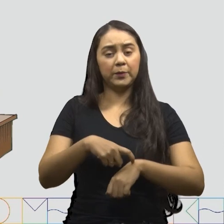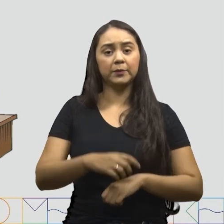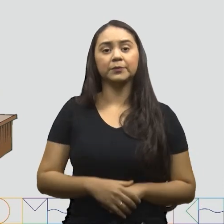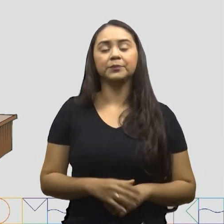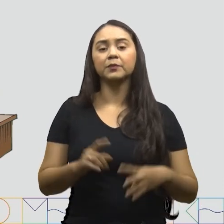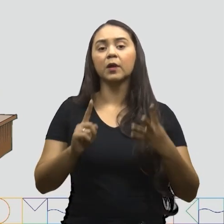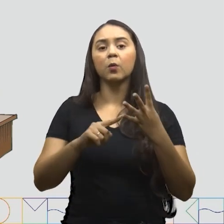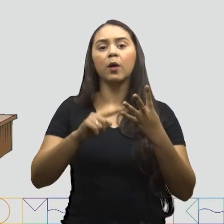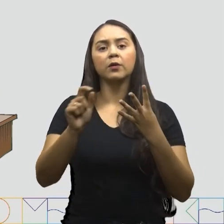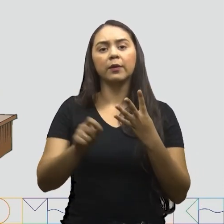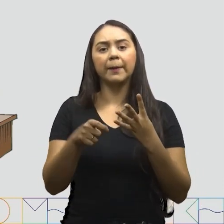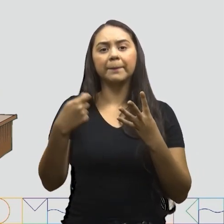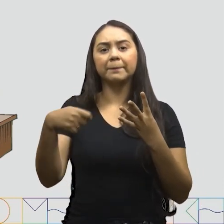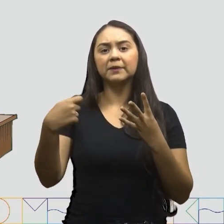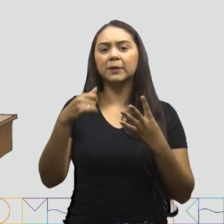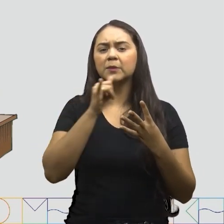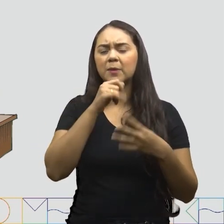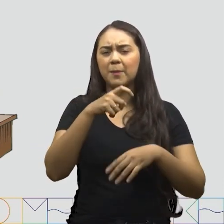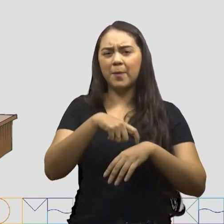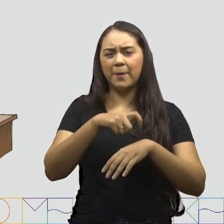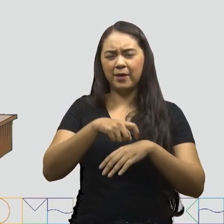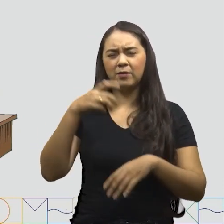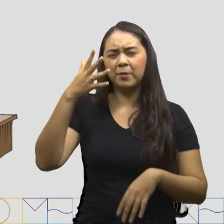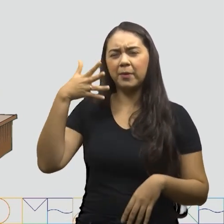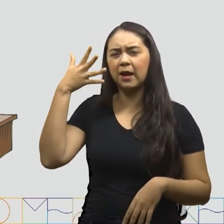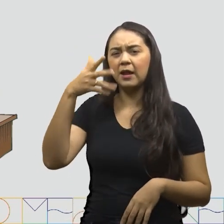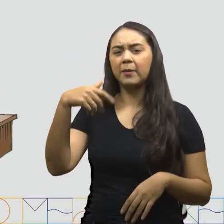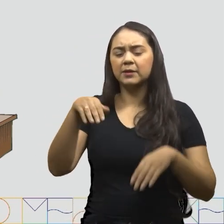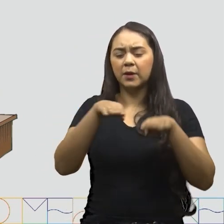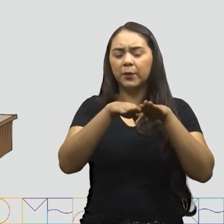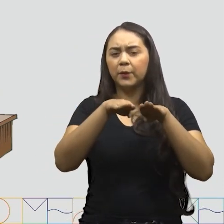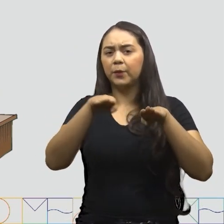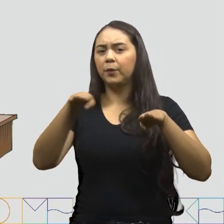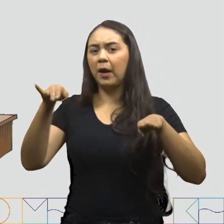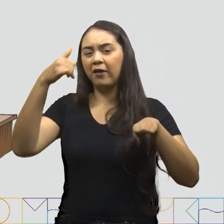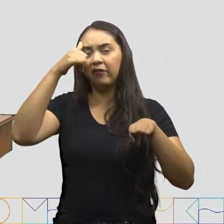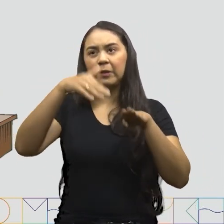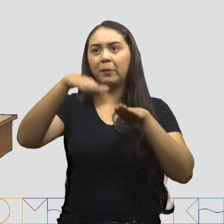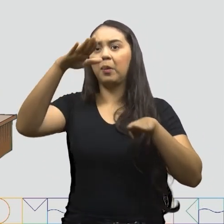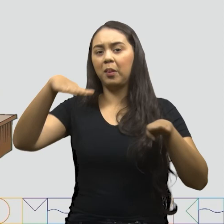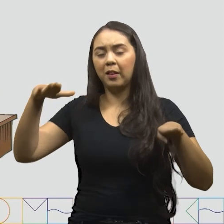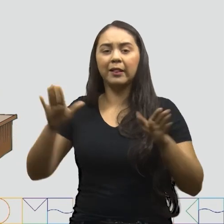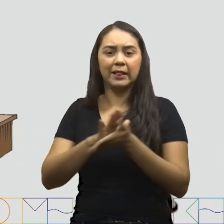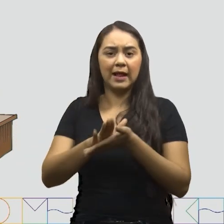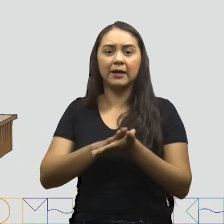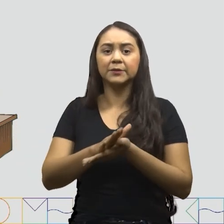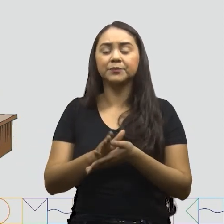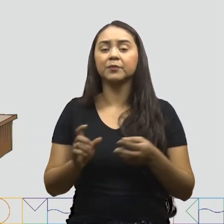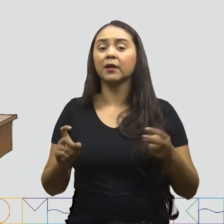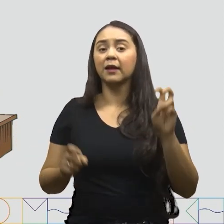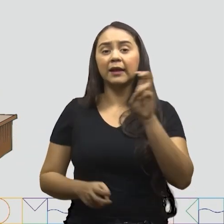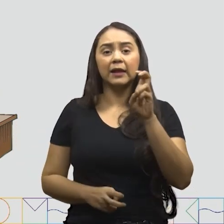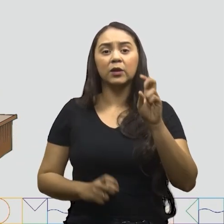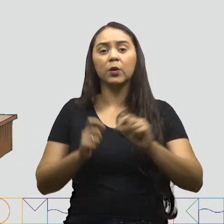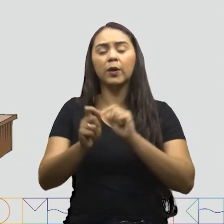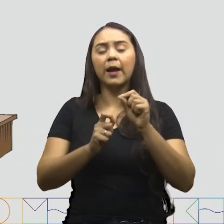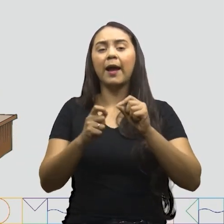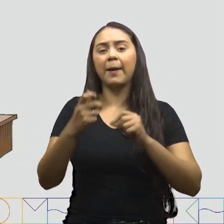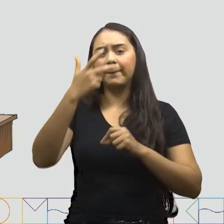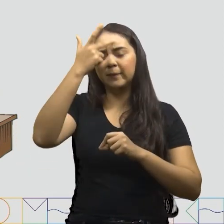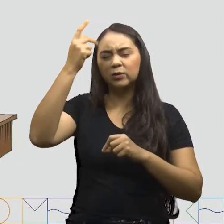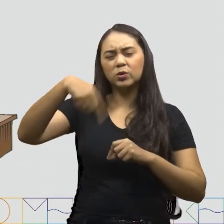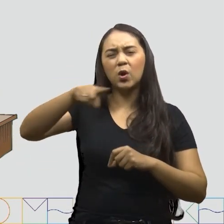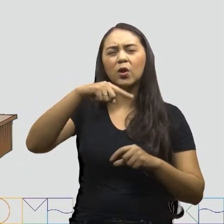Manter o ritmo adequado na fala Quinto passo Responder as dúvidas que surgirem